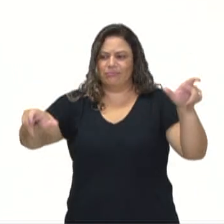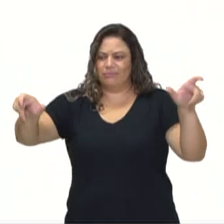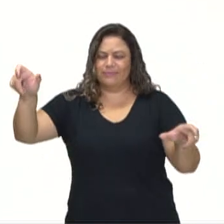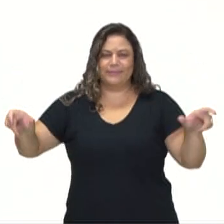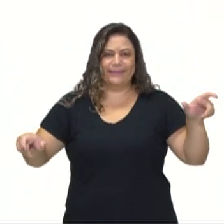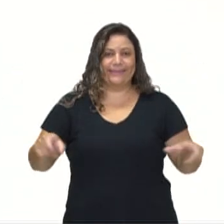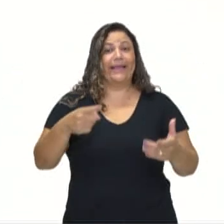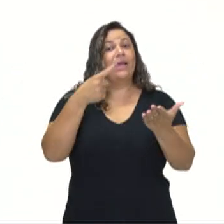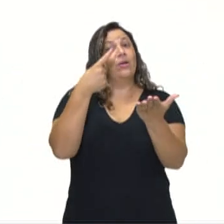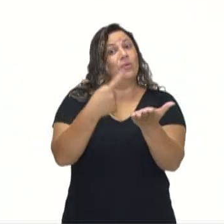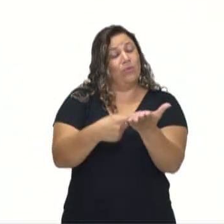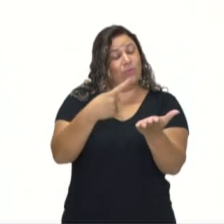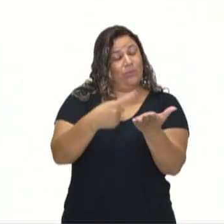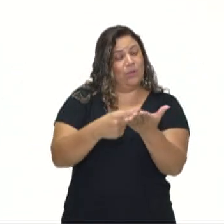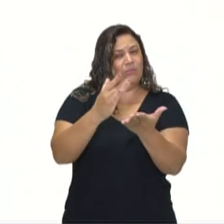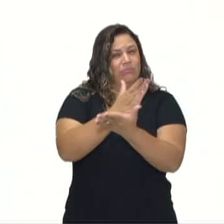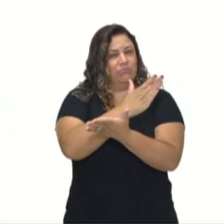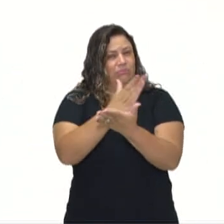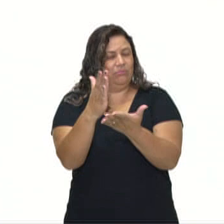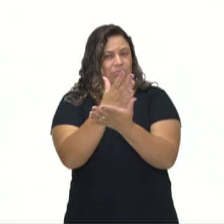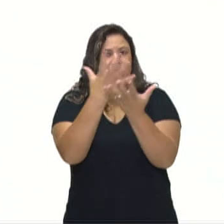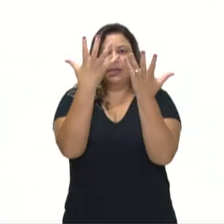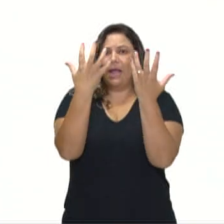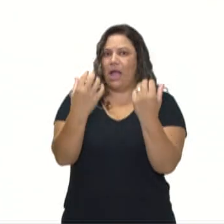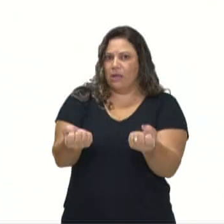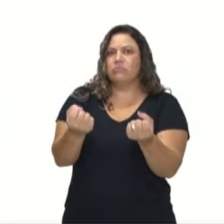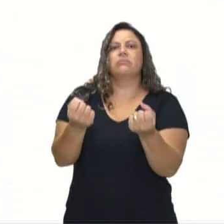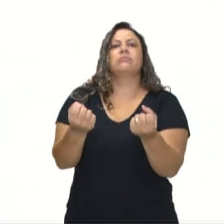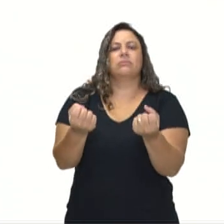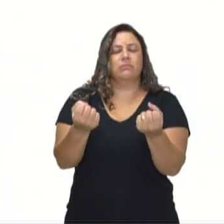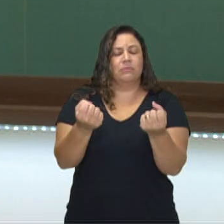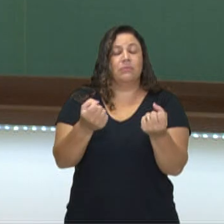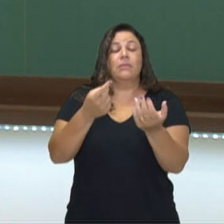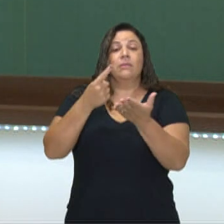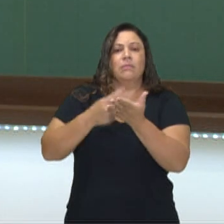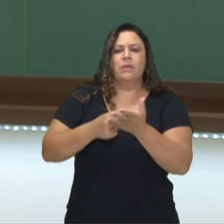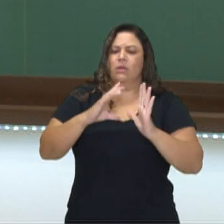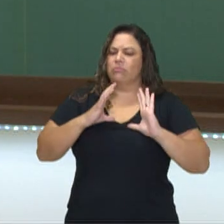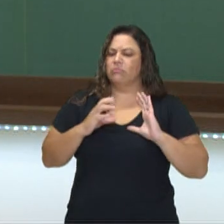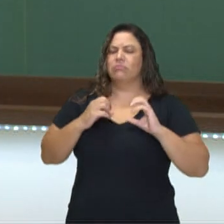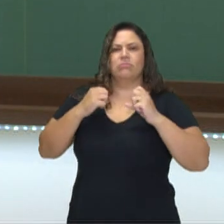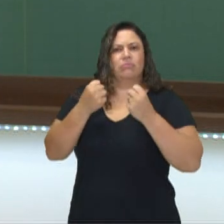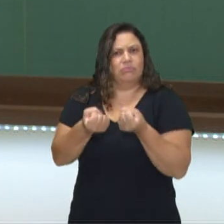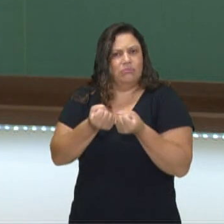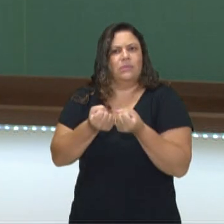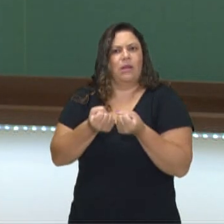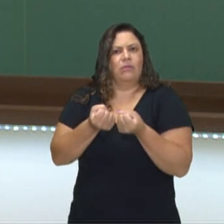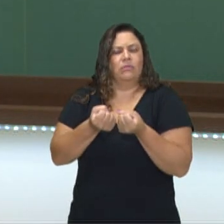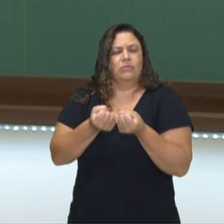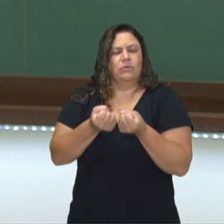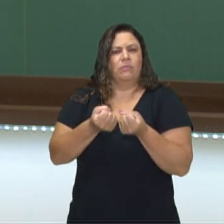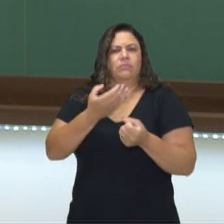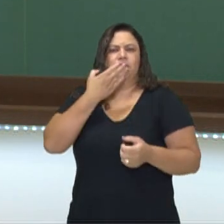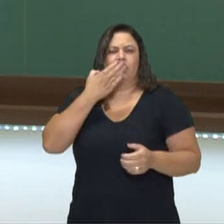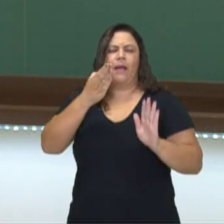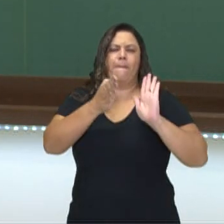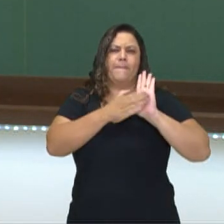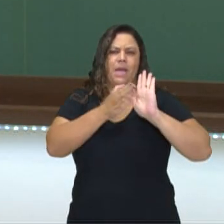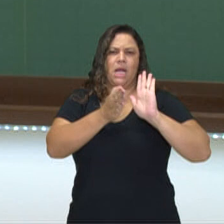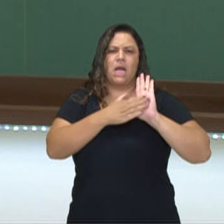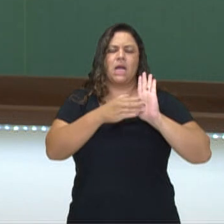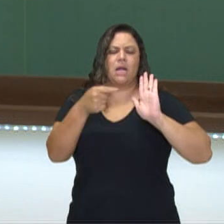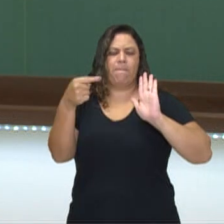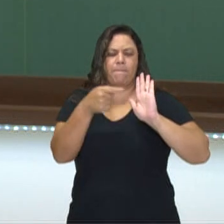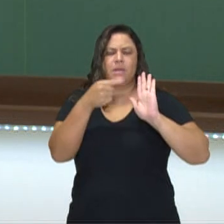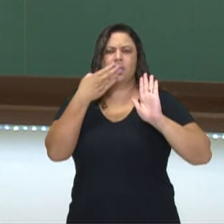compromisso com algo significa assumir um dever, se empenhar, cumprir com a sua palavra, ter